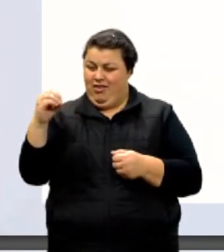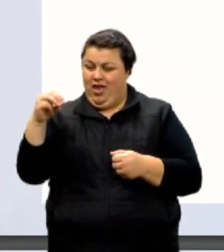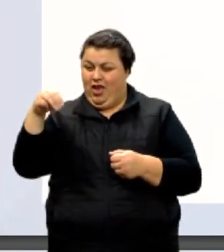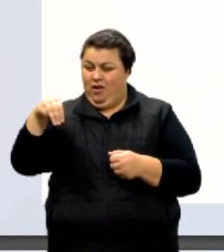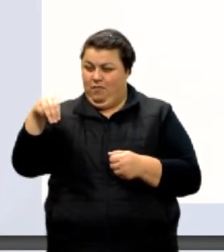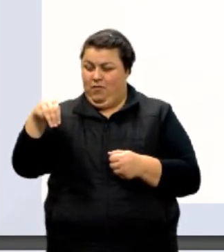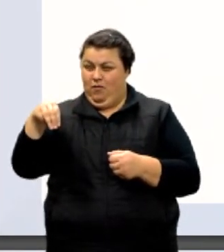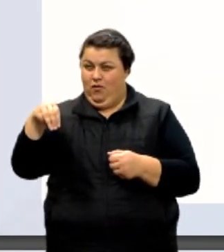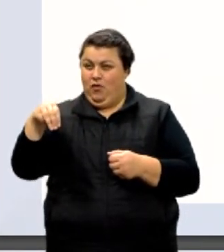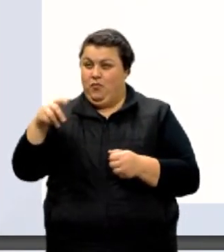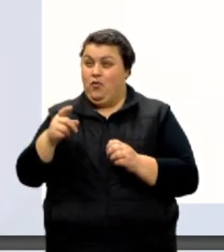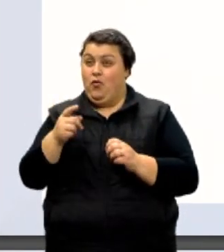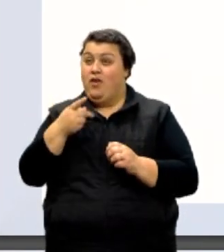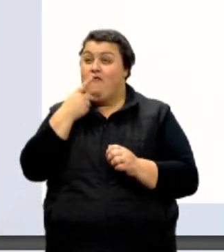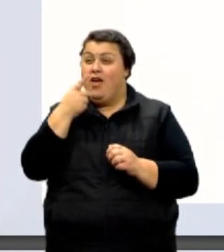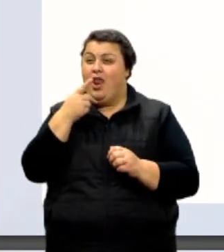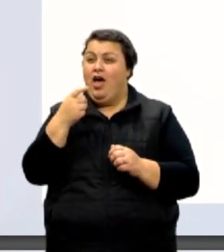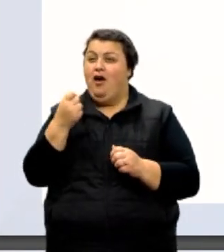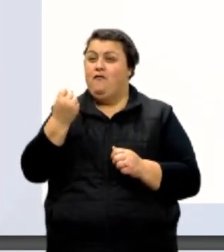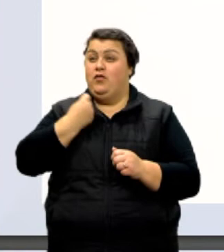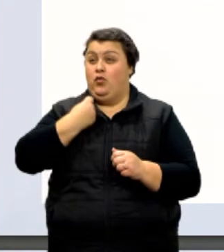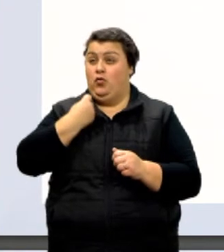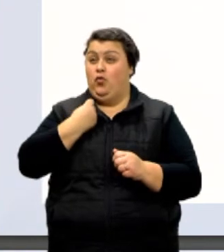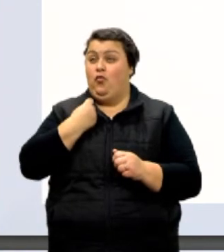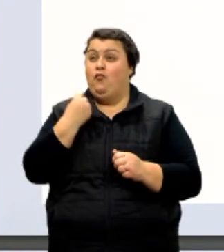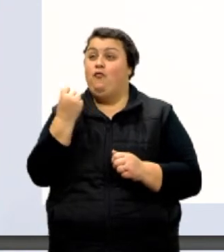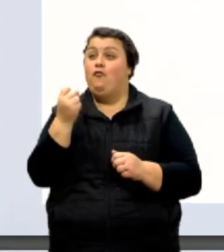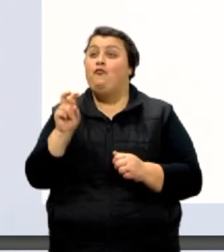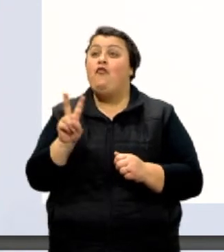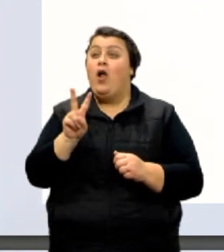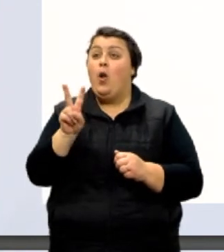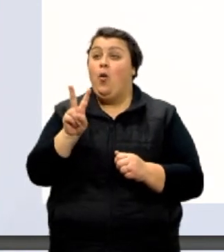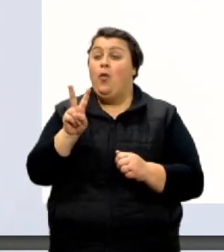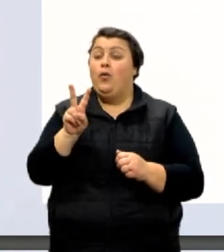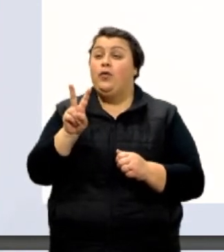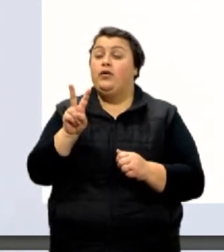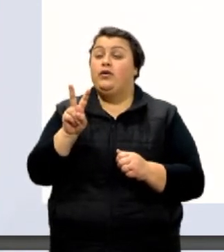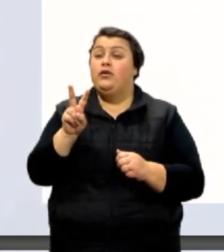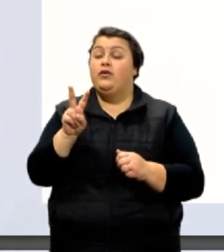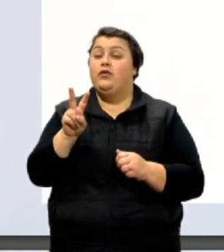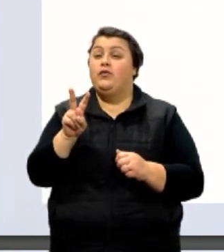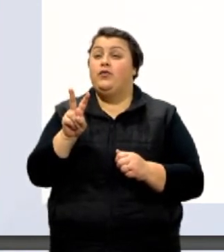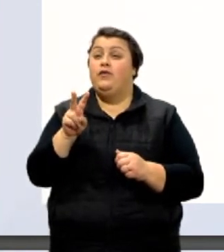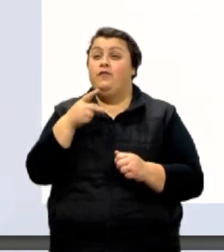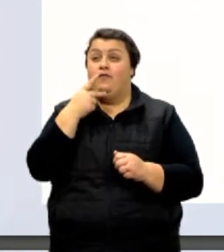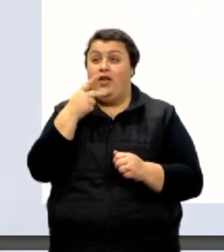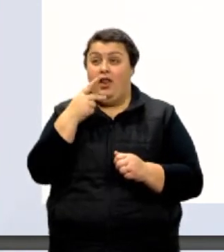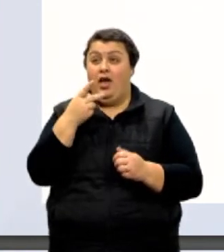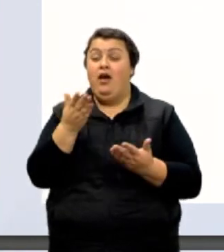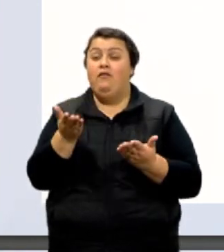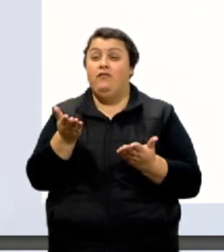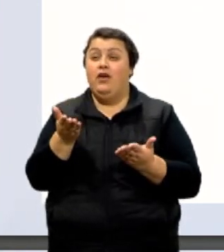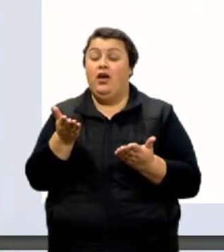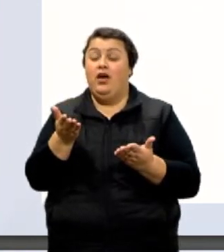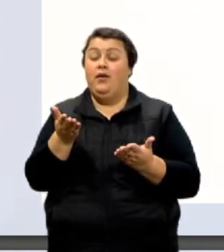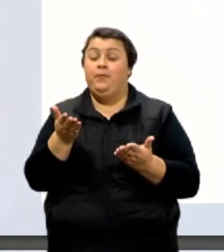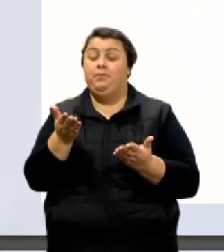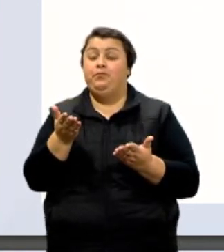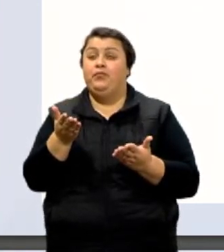valia o micrômetro. Dizia quanto é que valia o micrômetro. Então, tá,